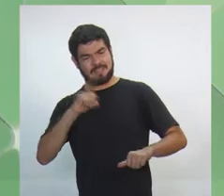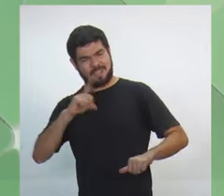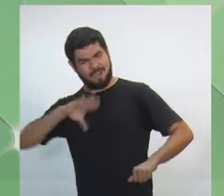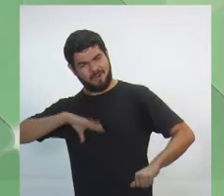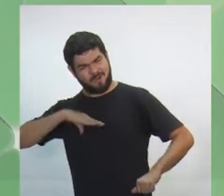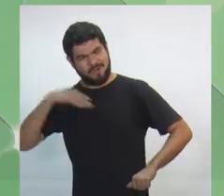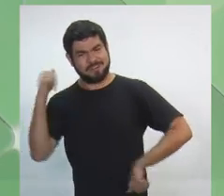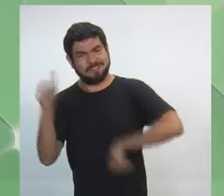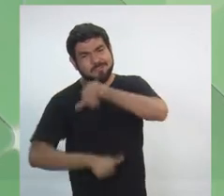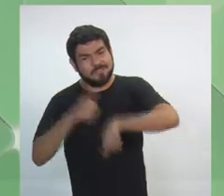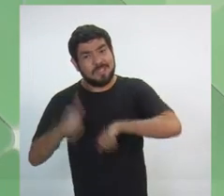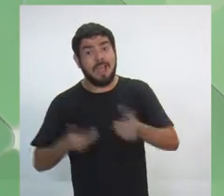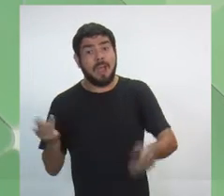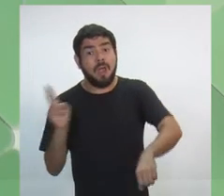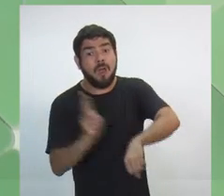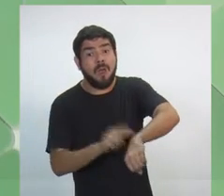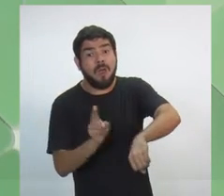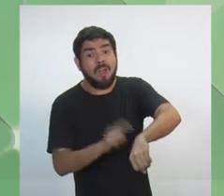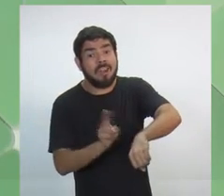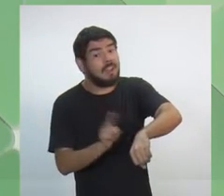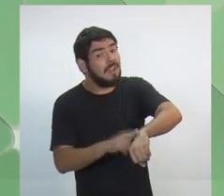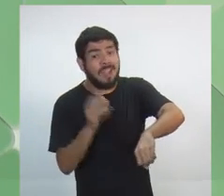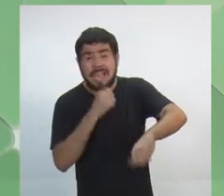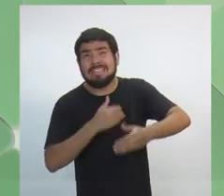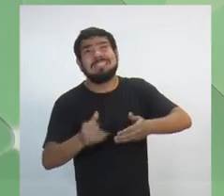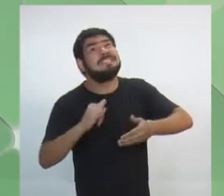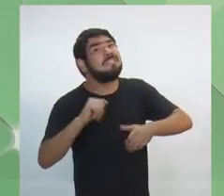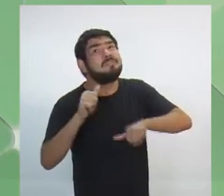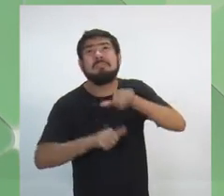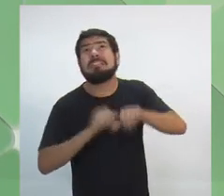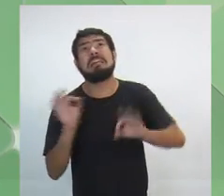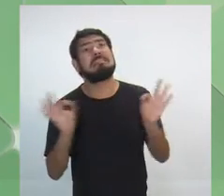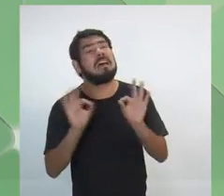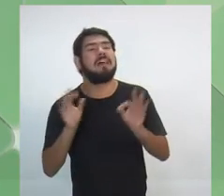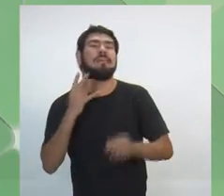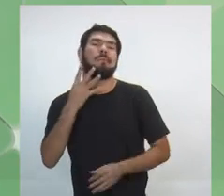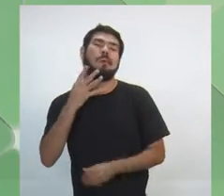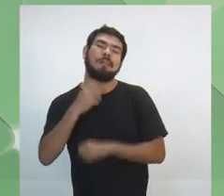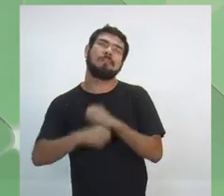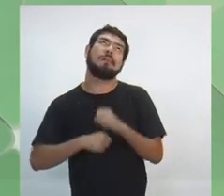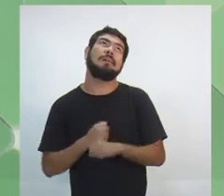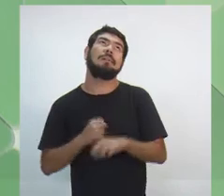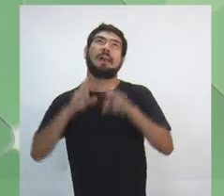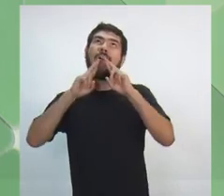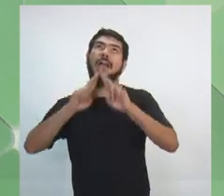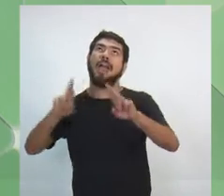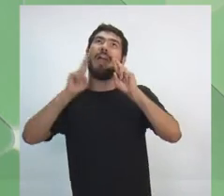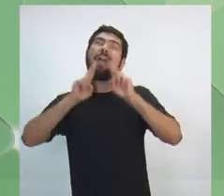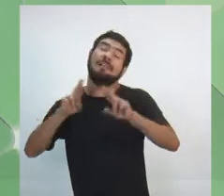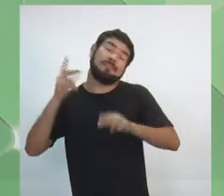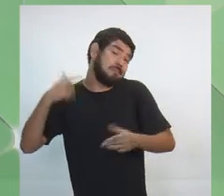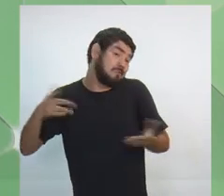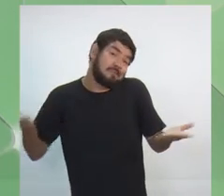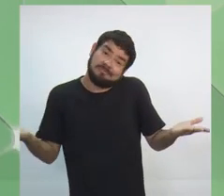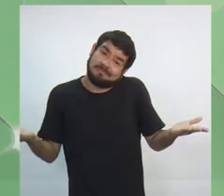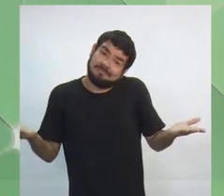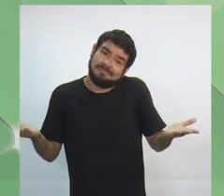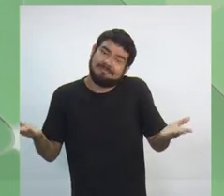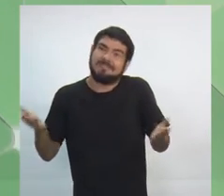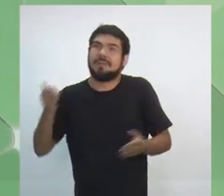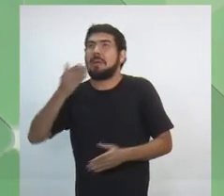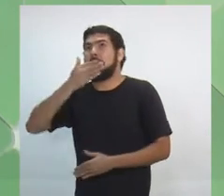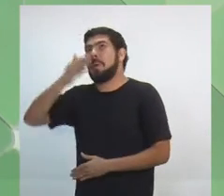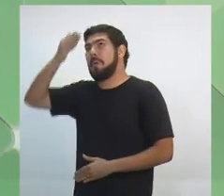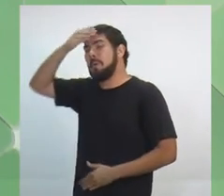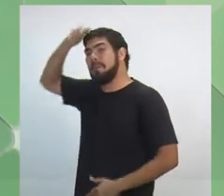Essa é a hora. Se nós não mudarmos agora, nós vamos passar 4 anos mendigando, reclamando e só vamos poder reclamar para o Papa. E o Papa